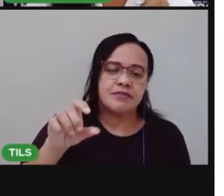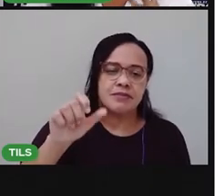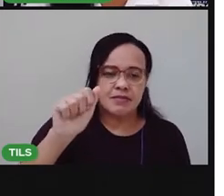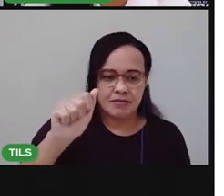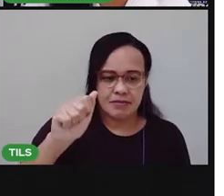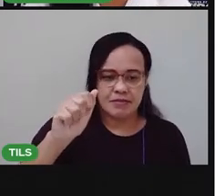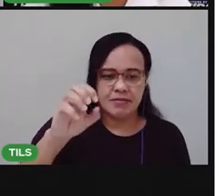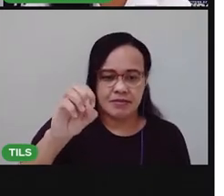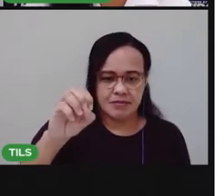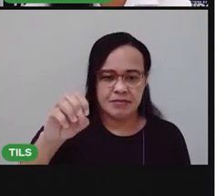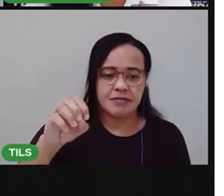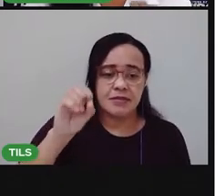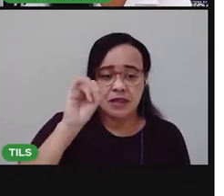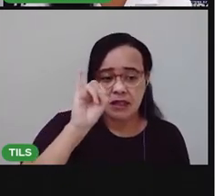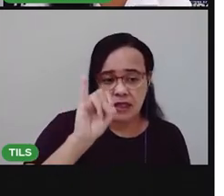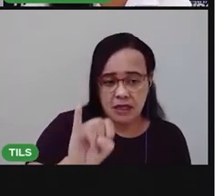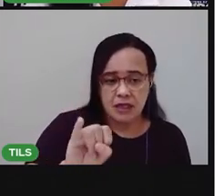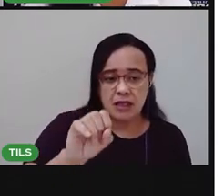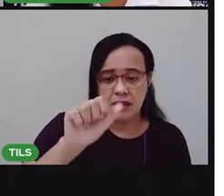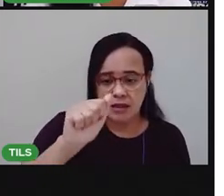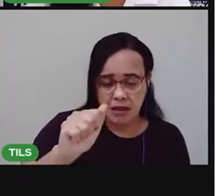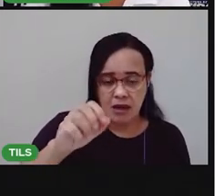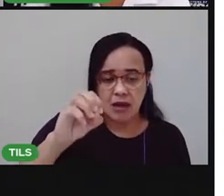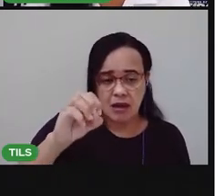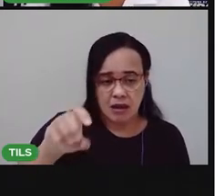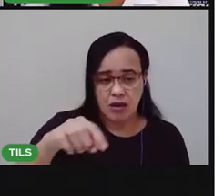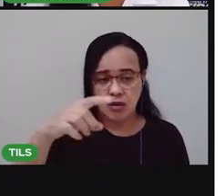vogal o. Pião.